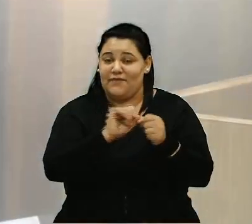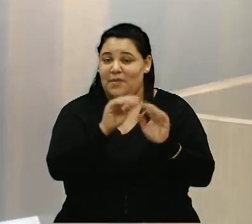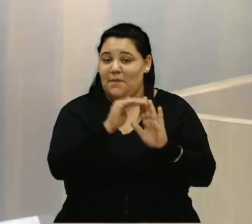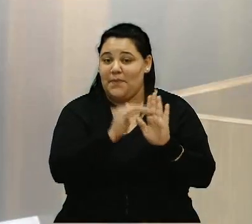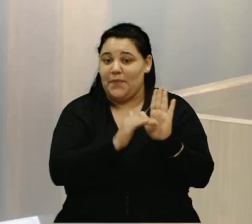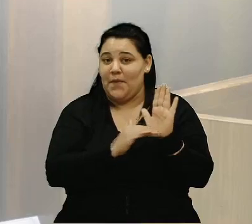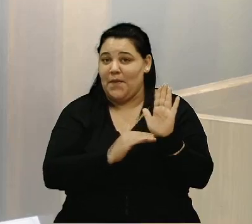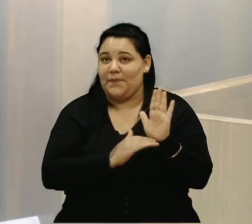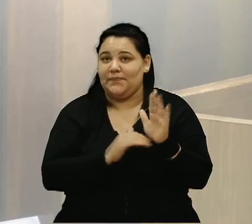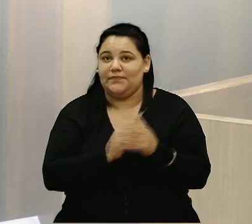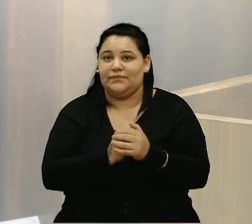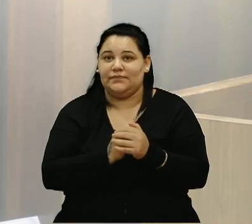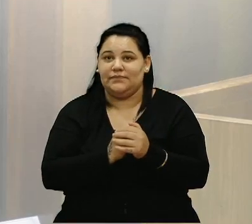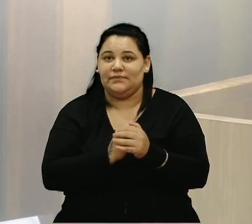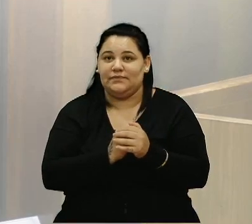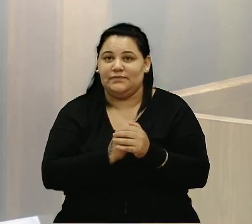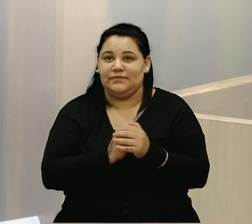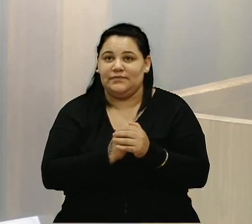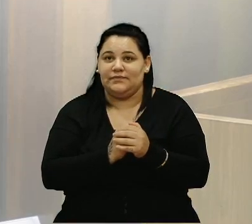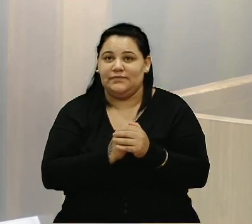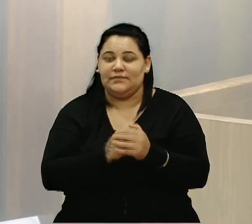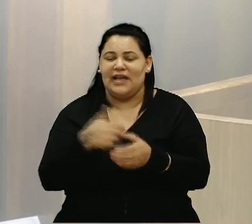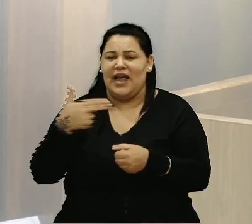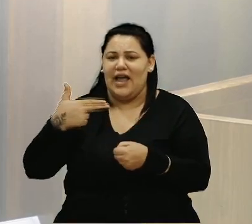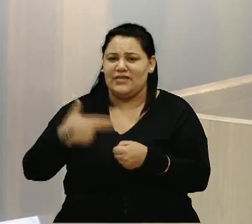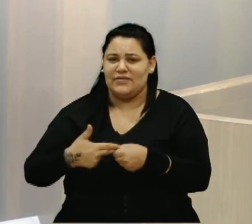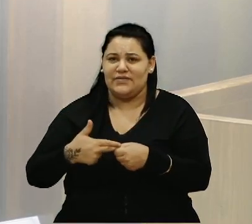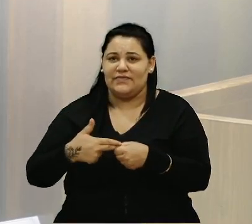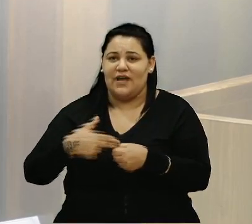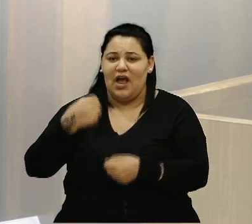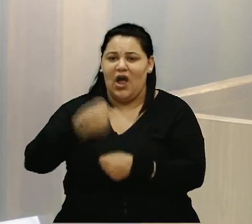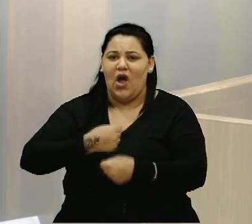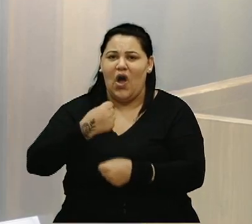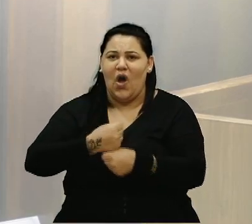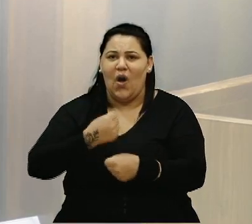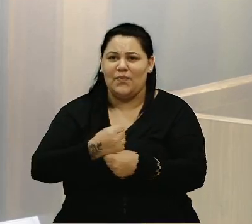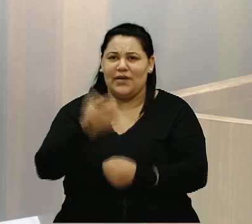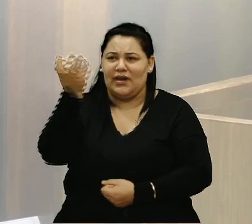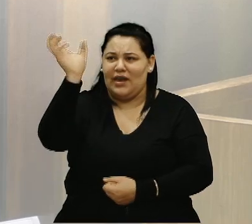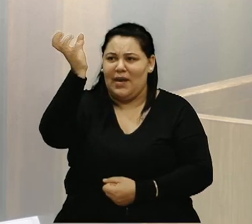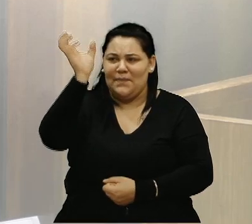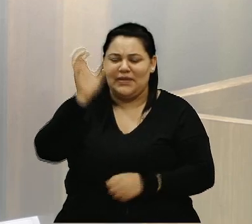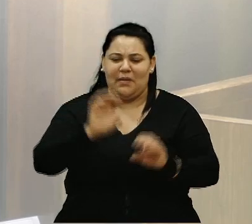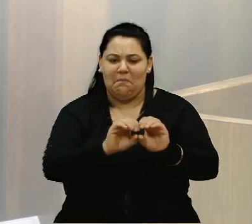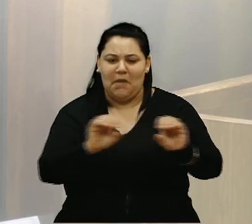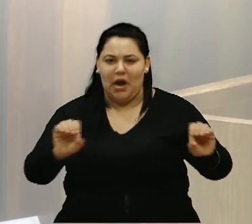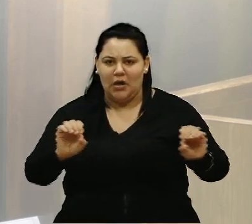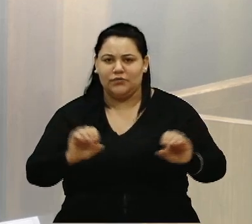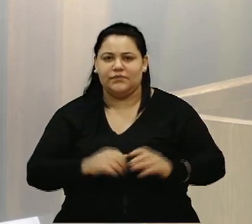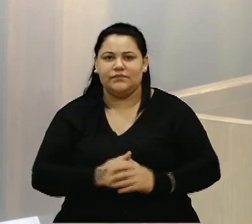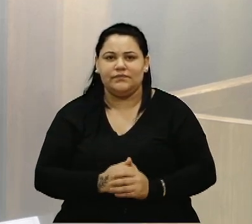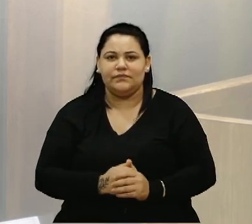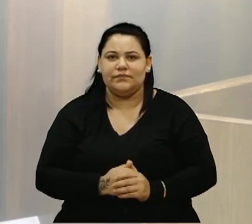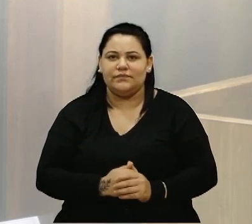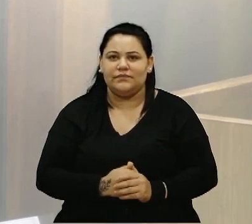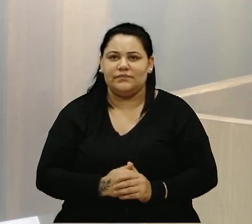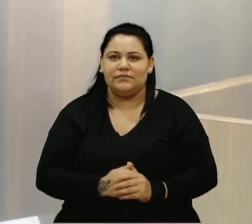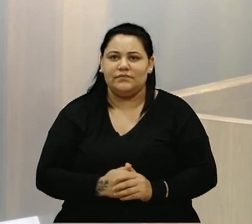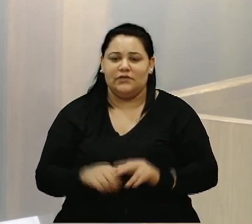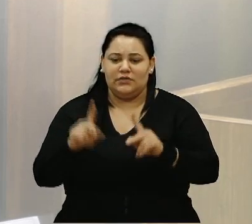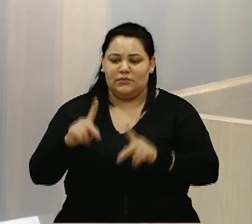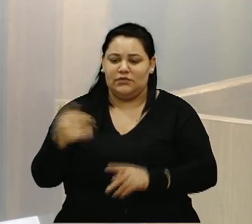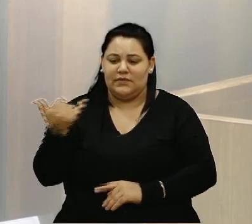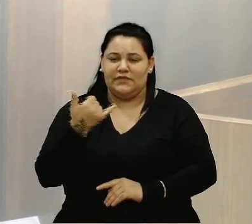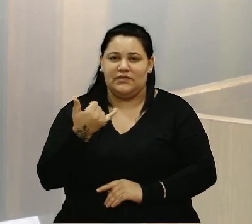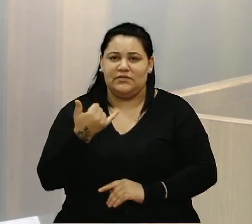que correm pela cidade. Gasolina, obra, lâmpada, cano. As pessoas me dizem, Lucas, eu nem peço